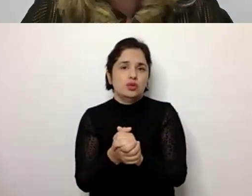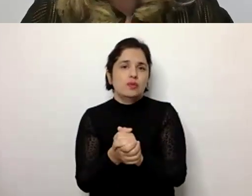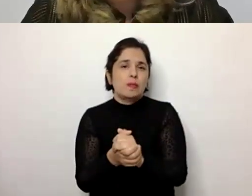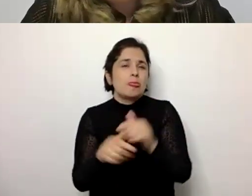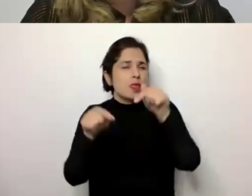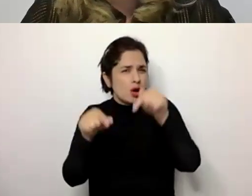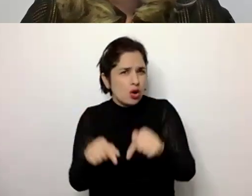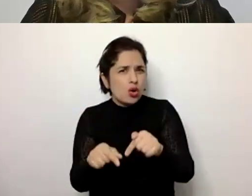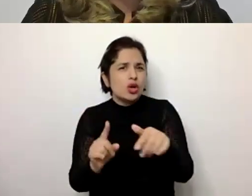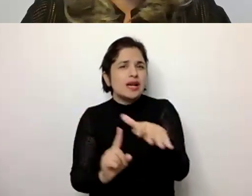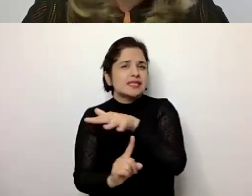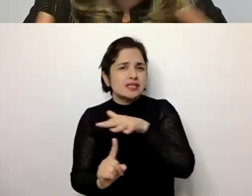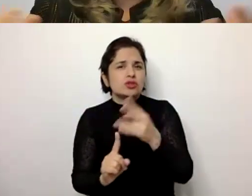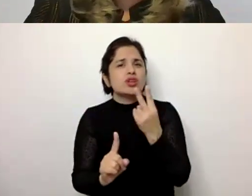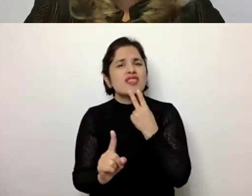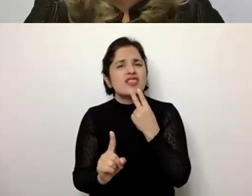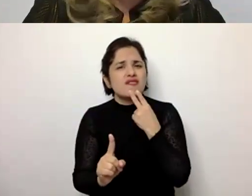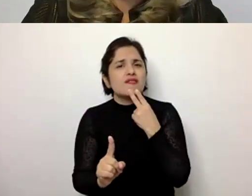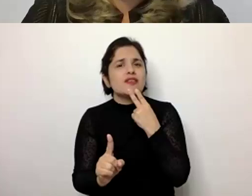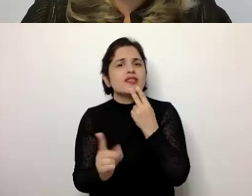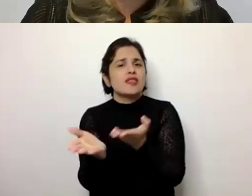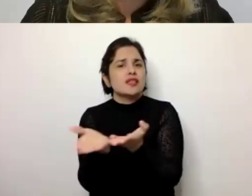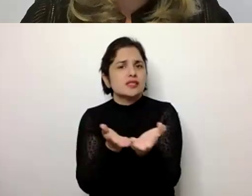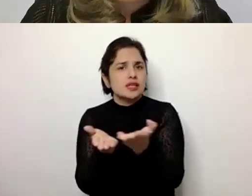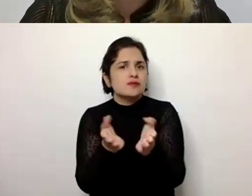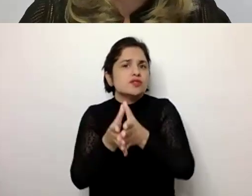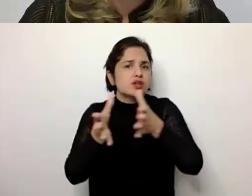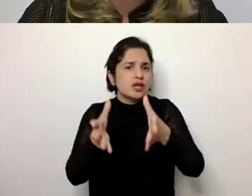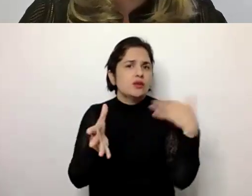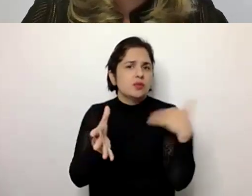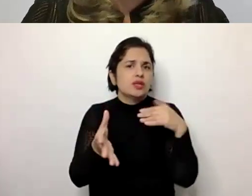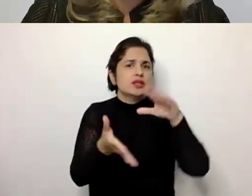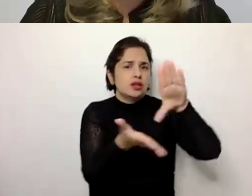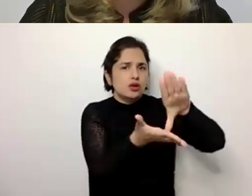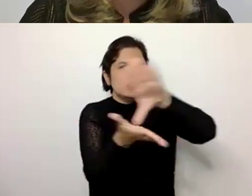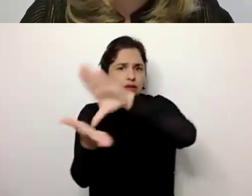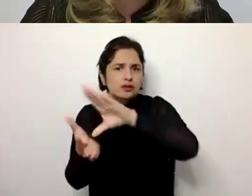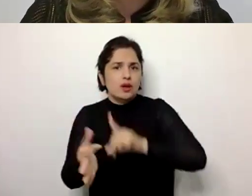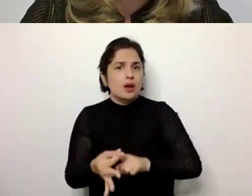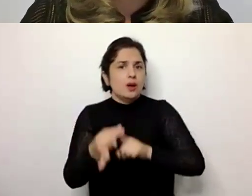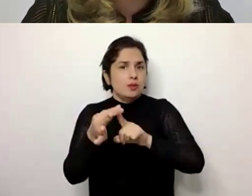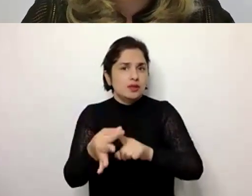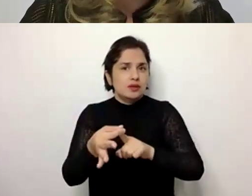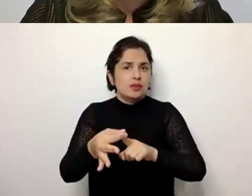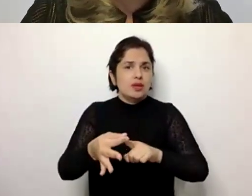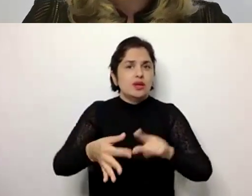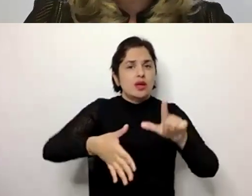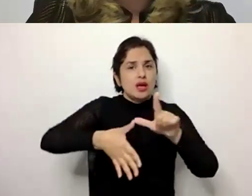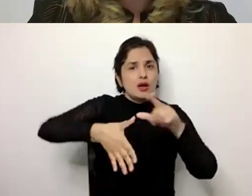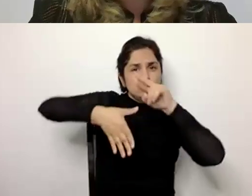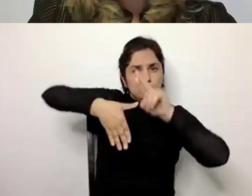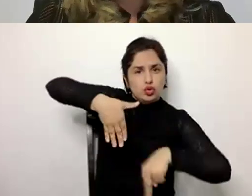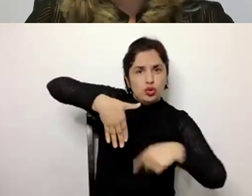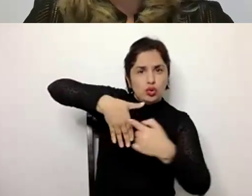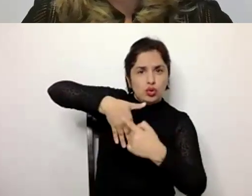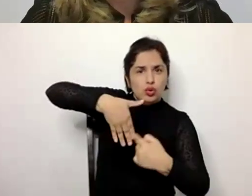uma condição sanitária em grande parte, né, dos países, principalmente da América do Sul, com